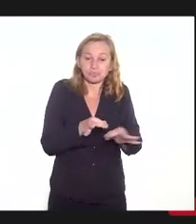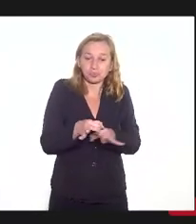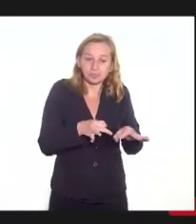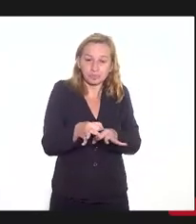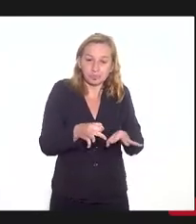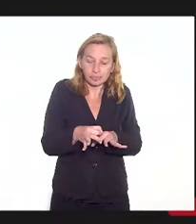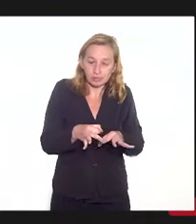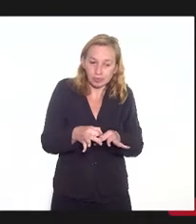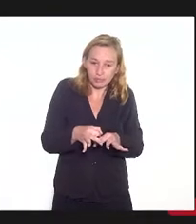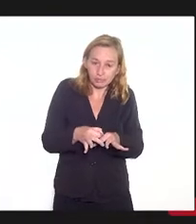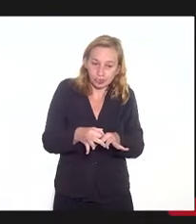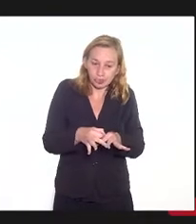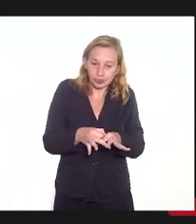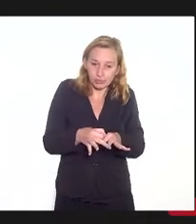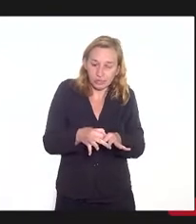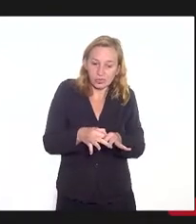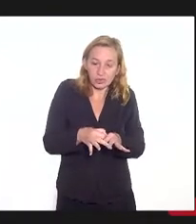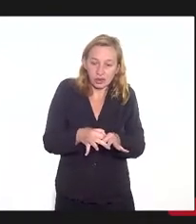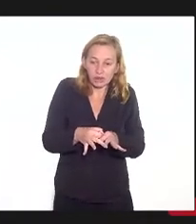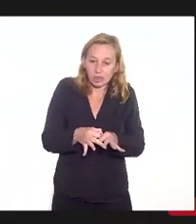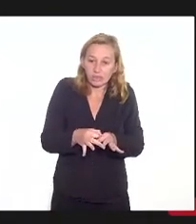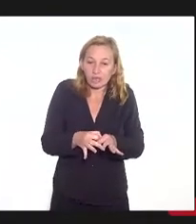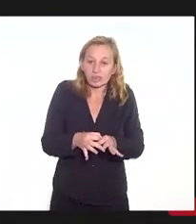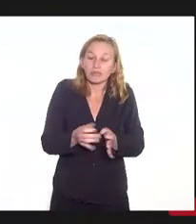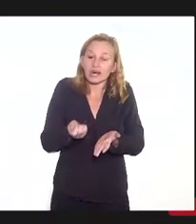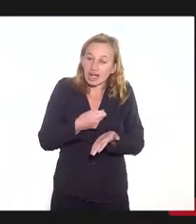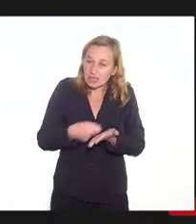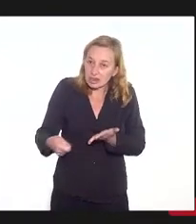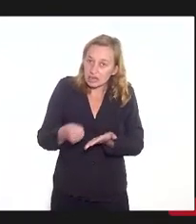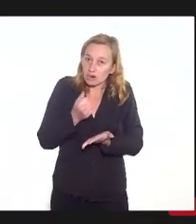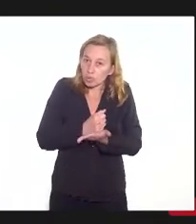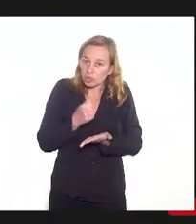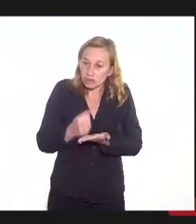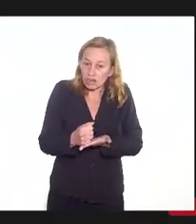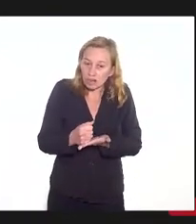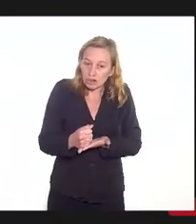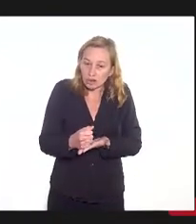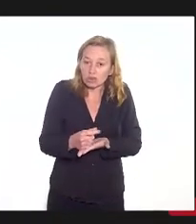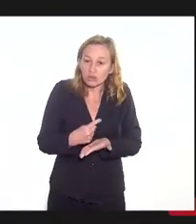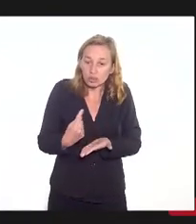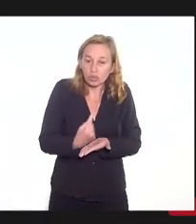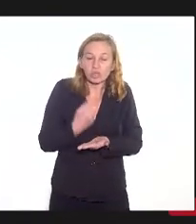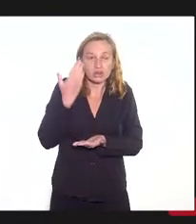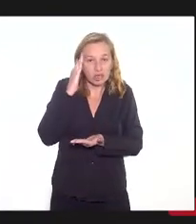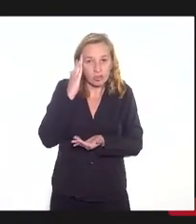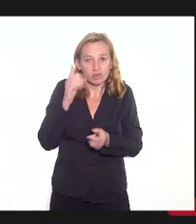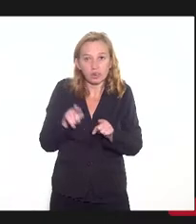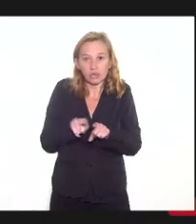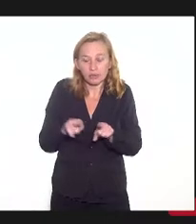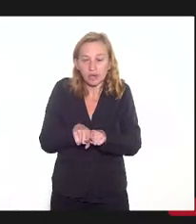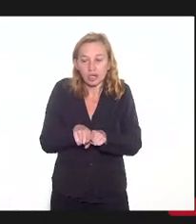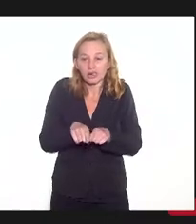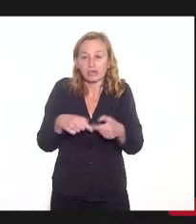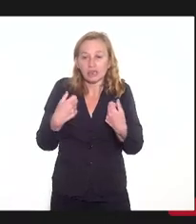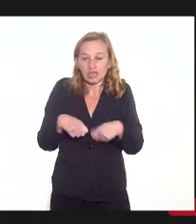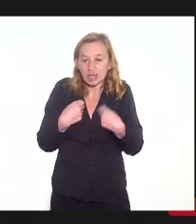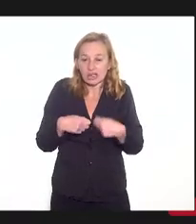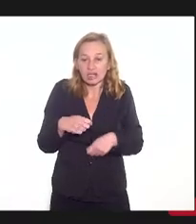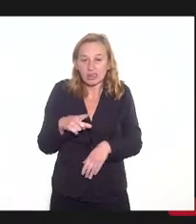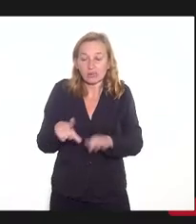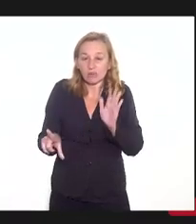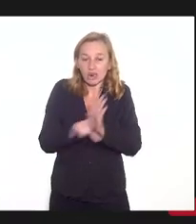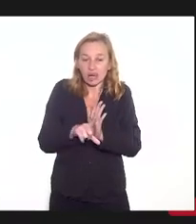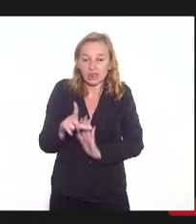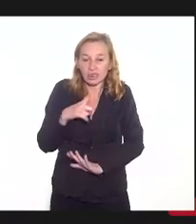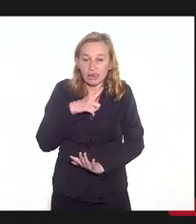do plano. E para assinar esse contrato, é que o nosso entendimento também é que deveria ter uma lei, e